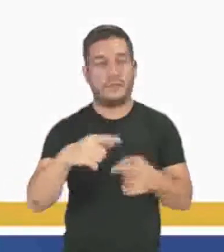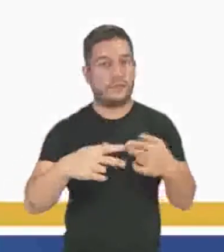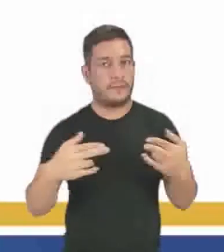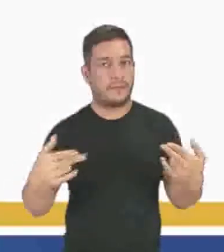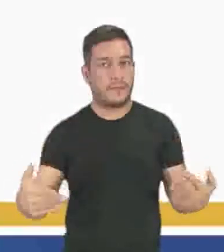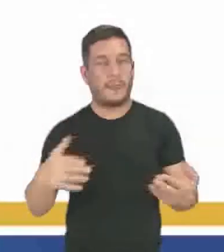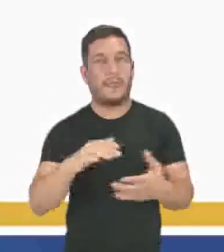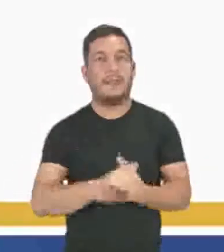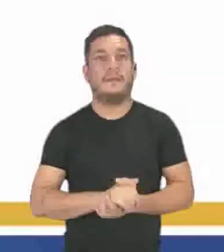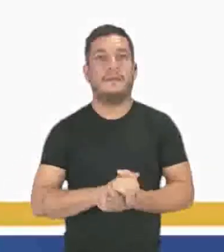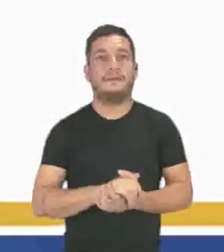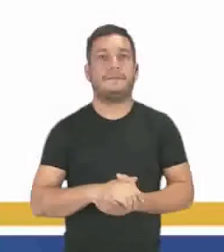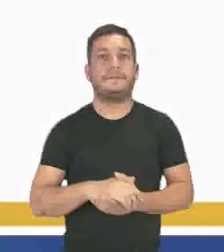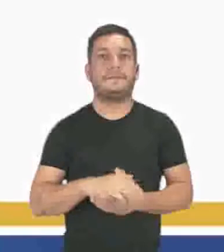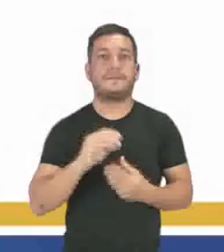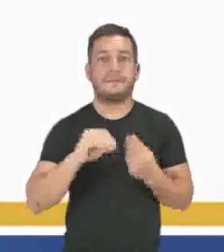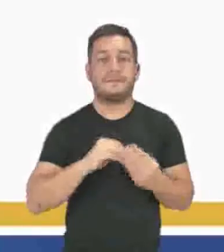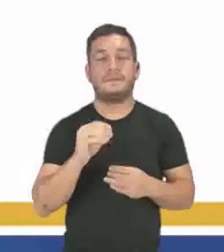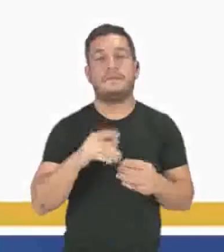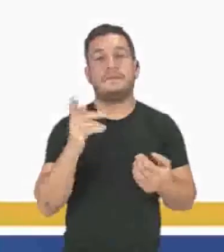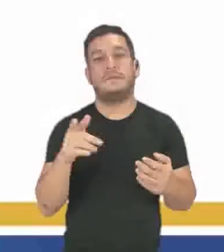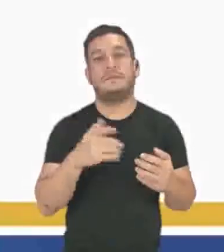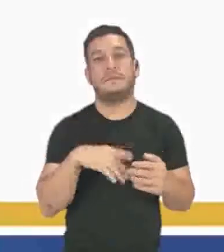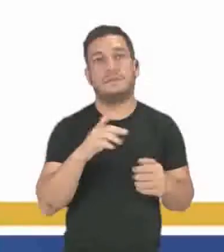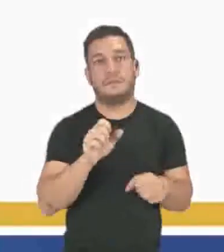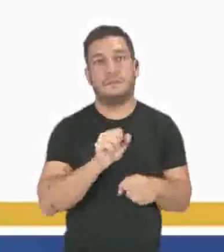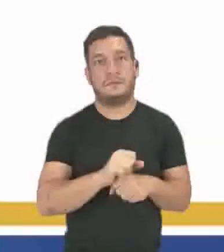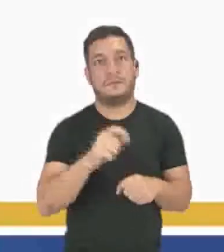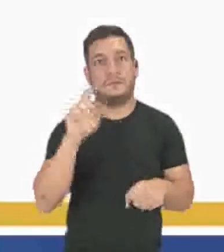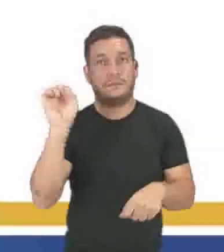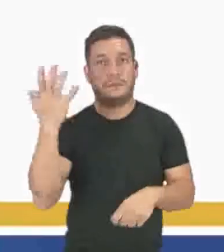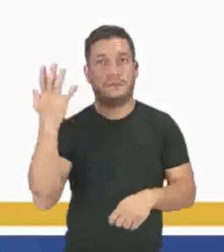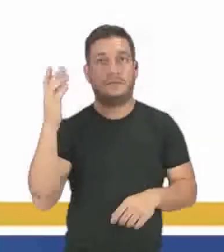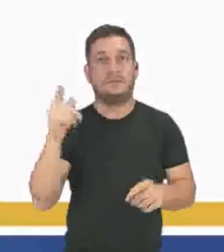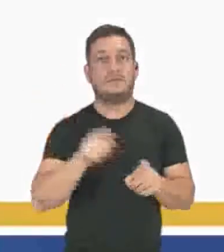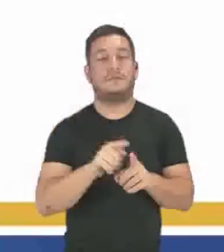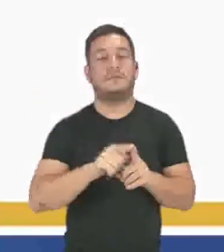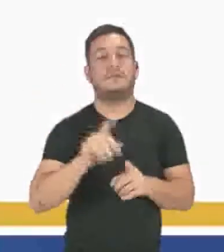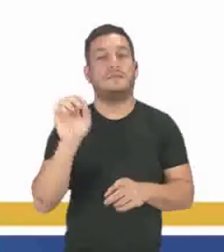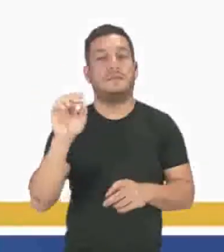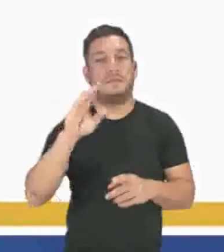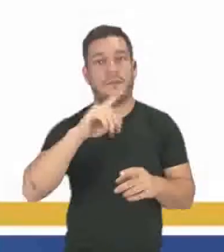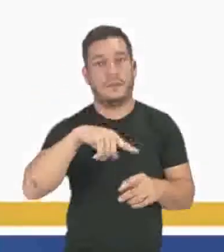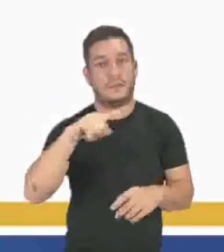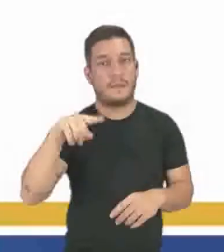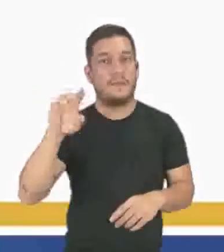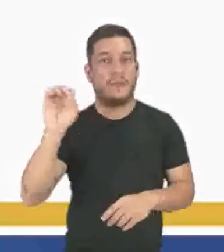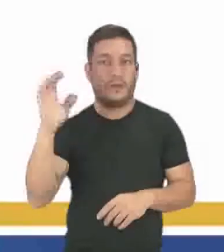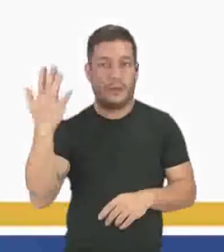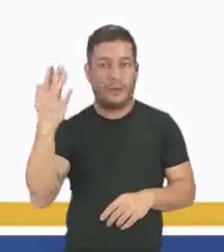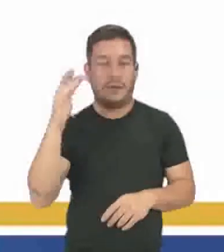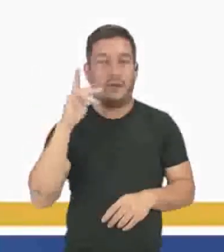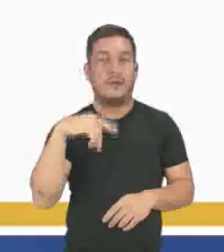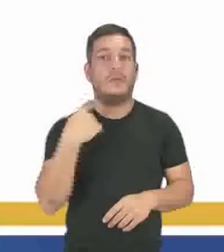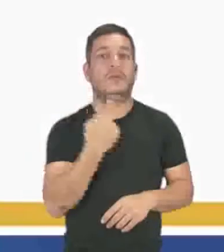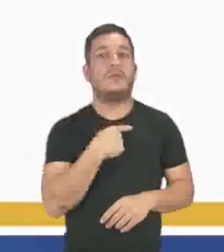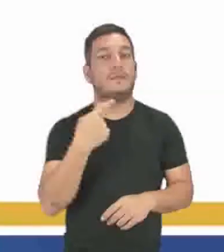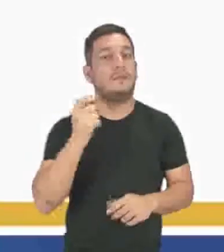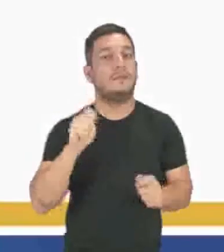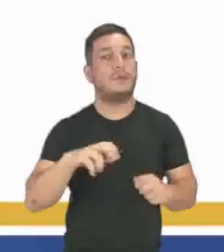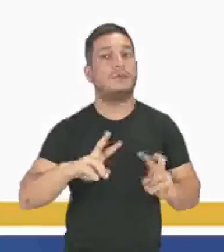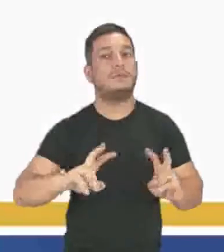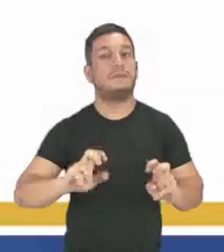produtos da reação pelo intervalo de tempo em que essa variação ocorre. Então, o que a gente pode